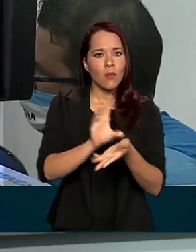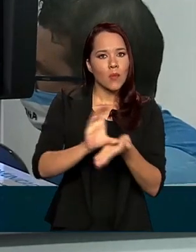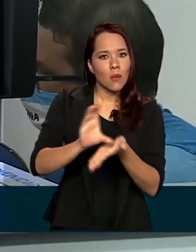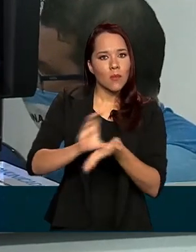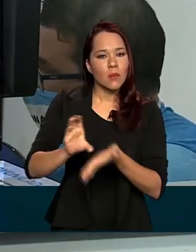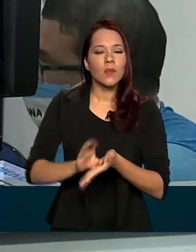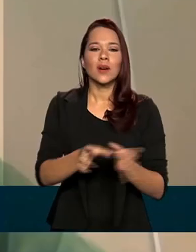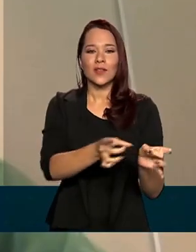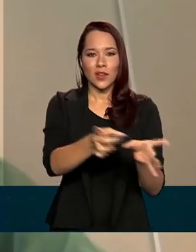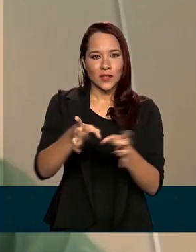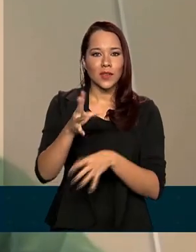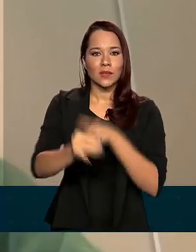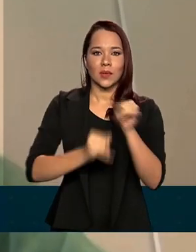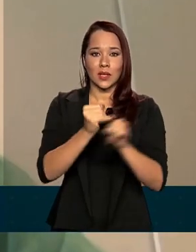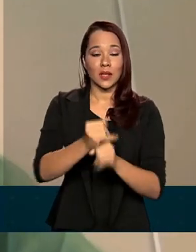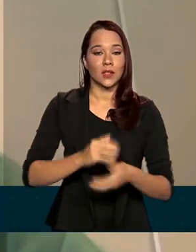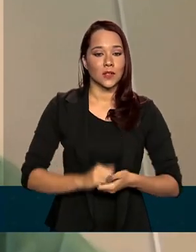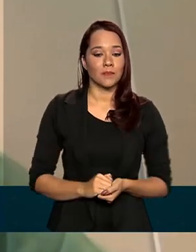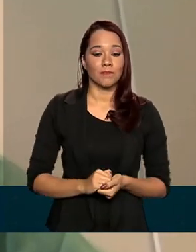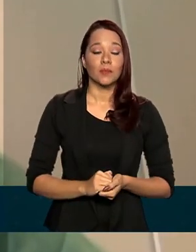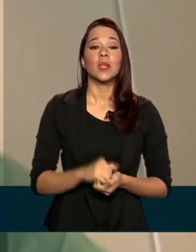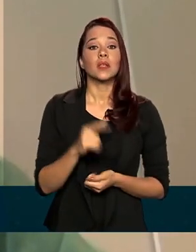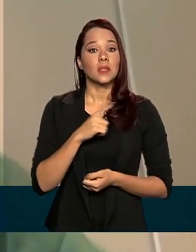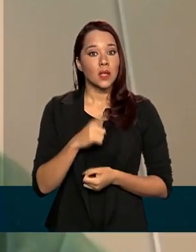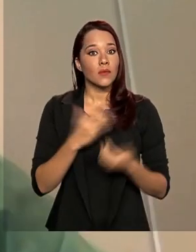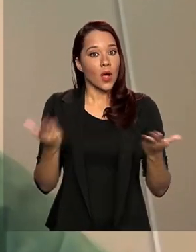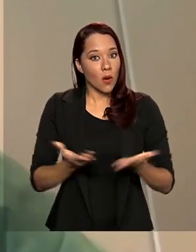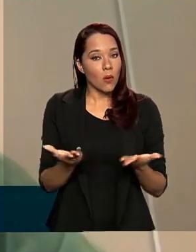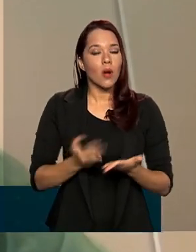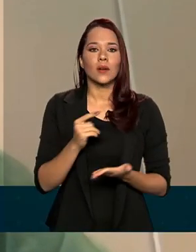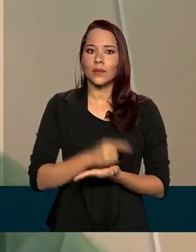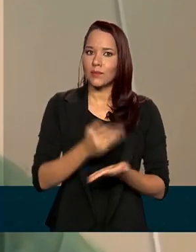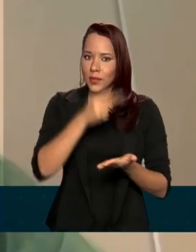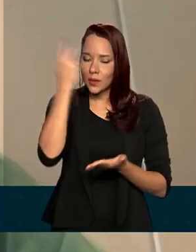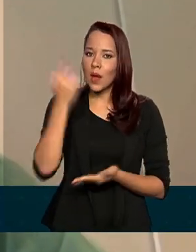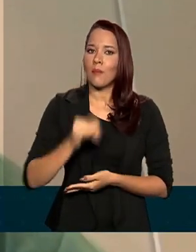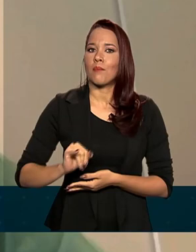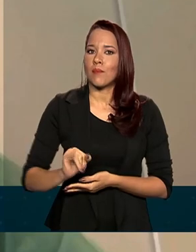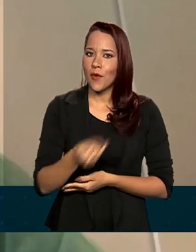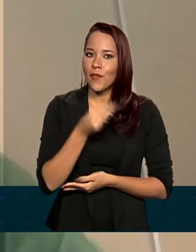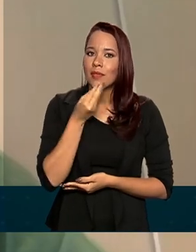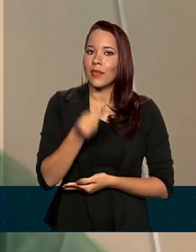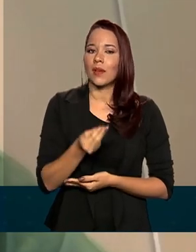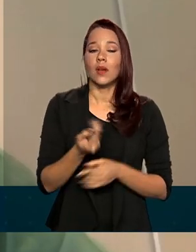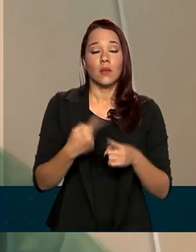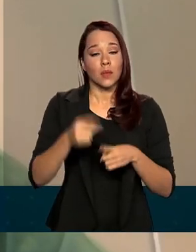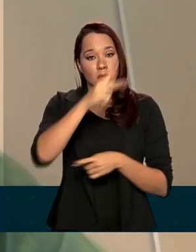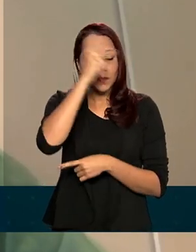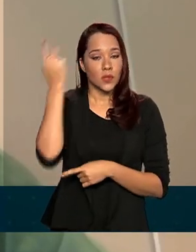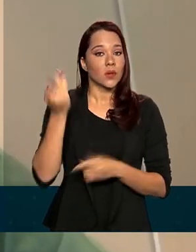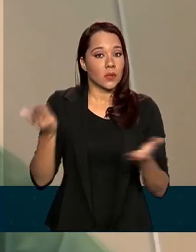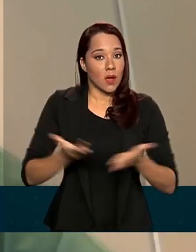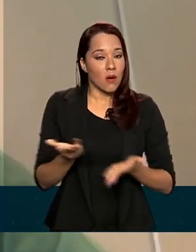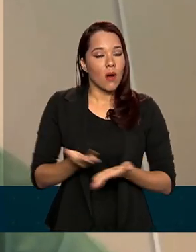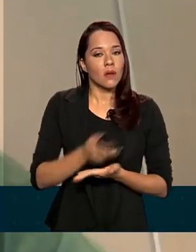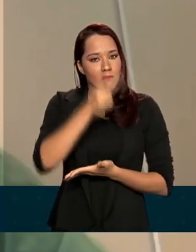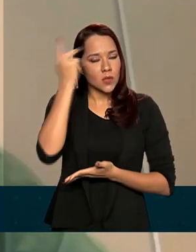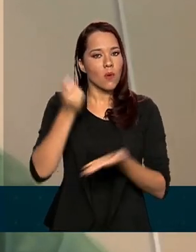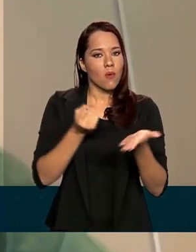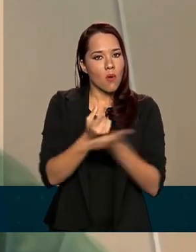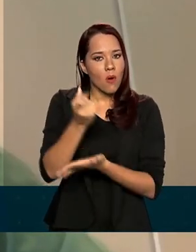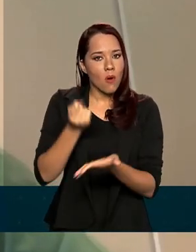nas vendas online. Se teve esse ponto positivo agora, o comerciante tem que aproveitar. Porque as pessoas estão, quem está